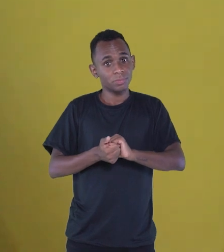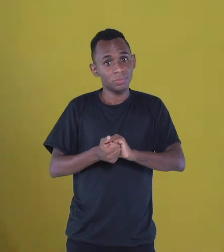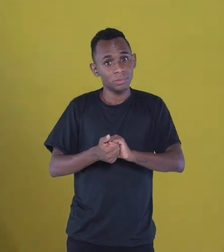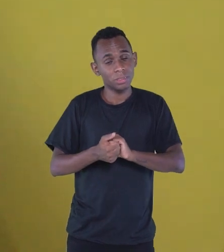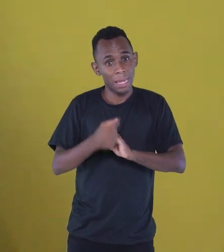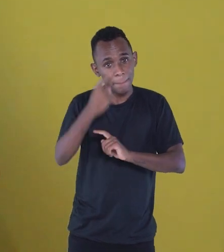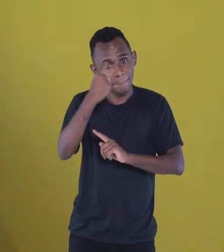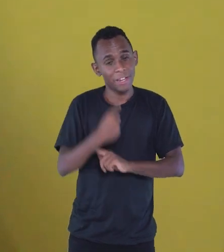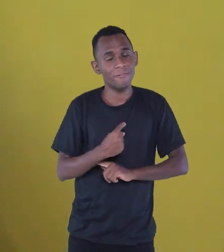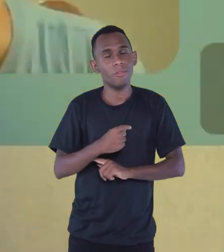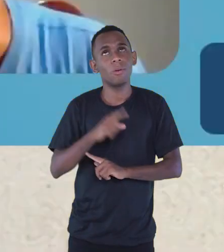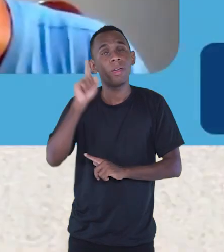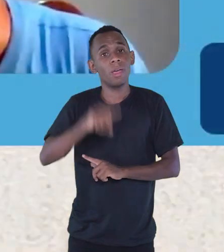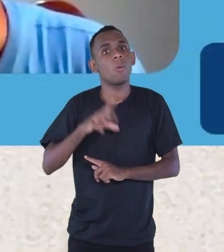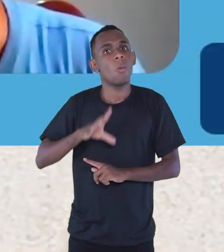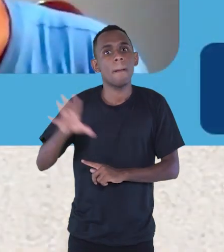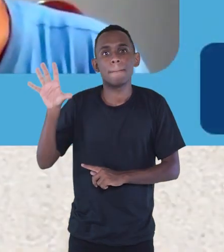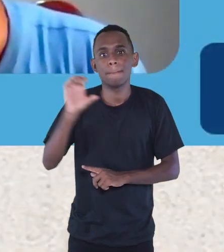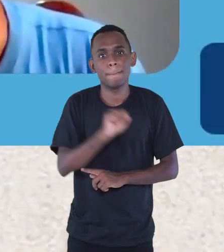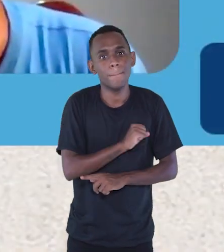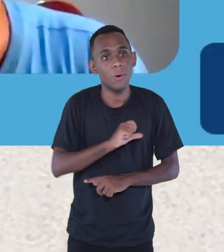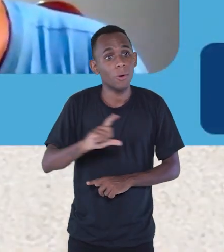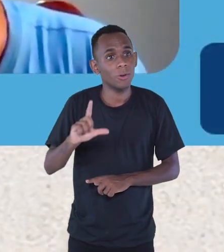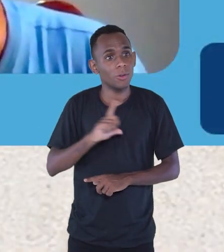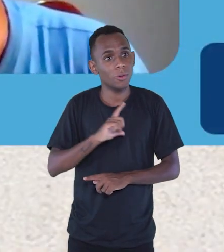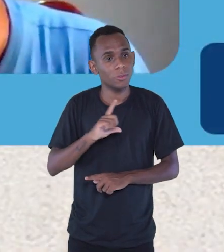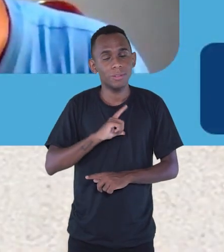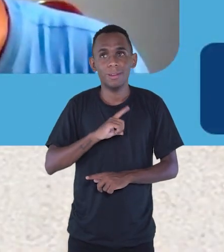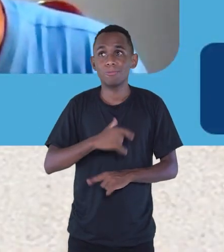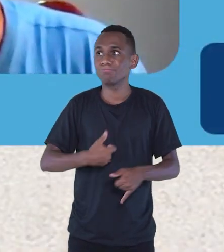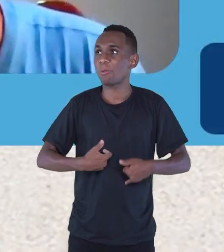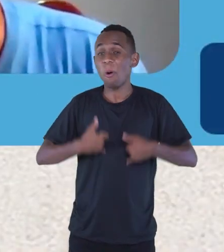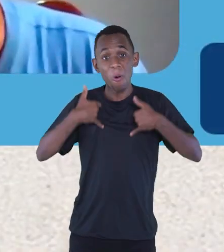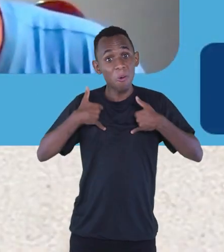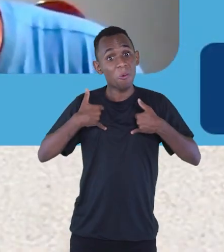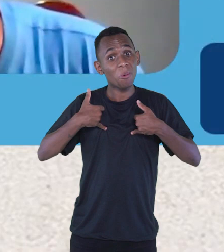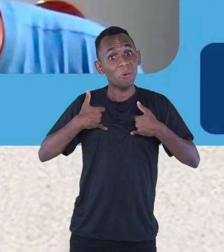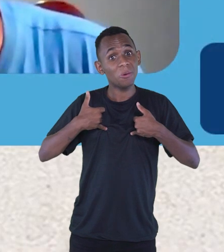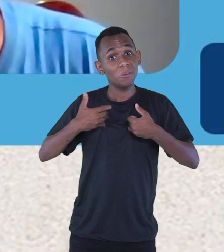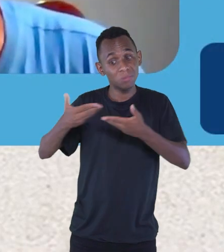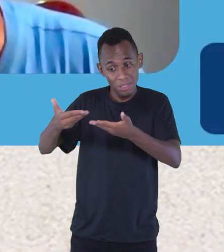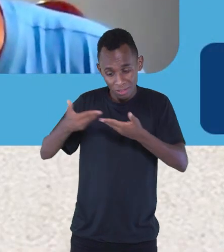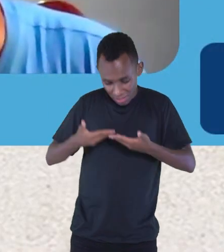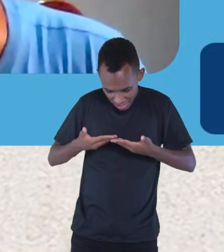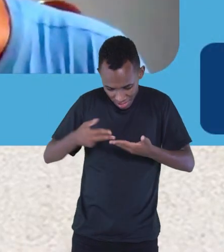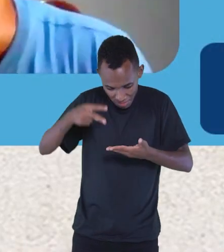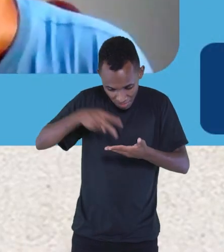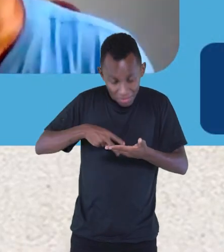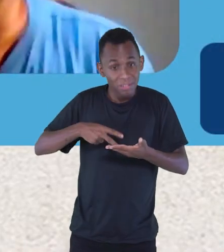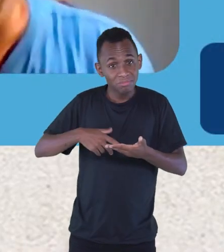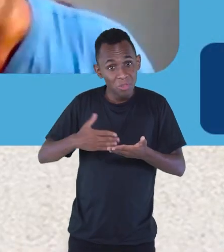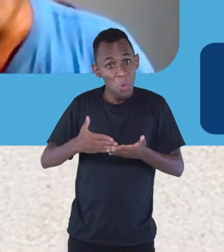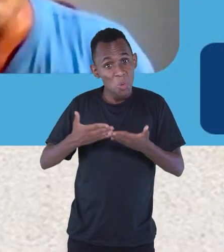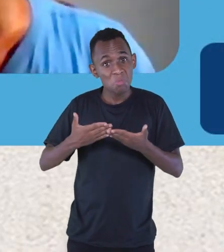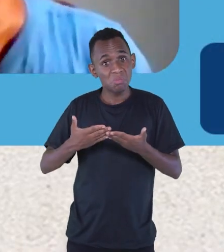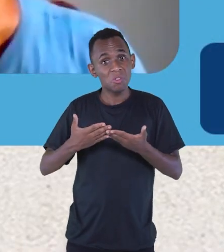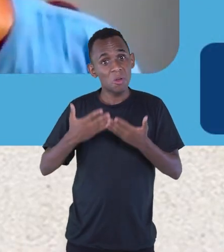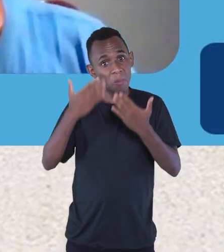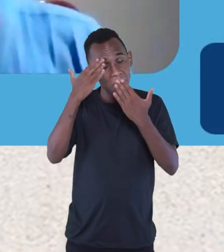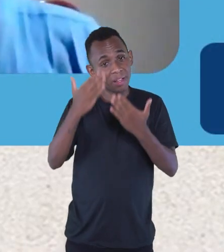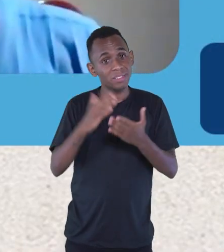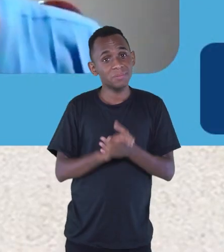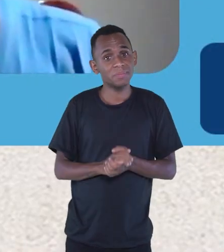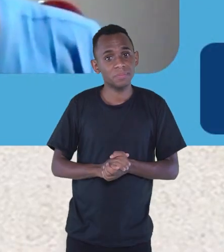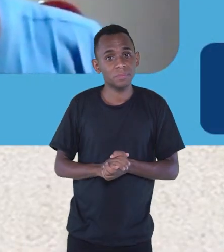uma paixão que eu tenho hoje. É um luxo receber, né? Um cordel personalizado. Pois é, na verdade, isso um